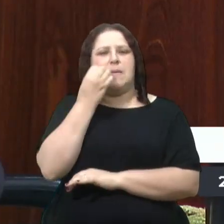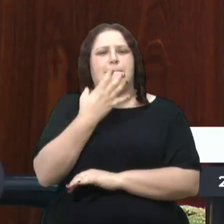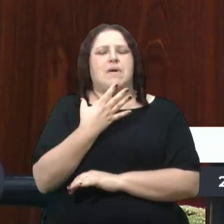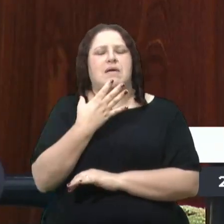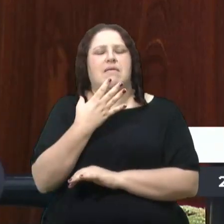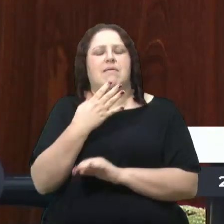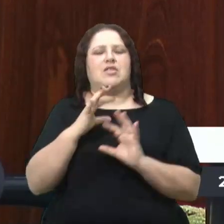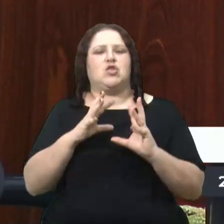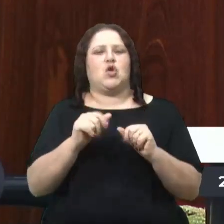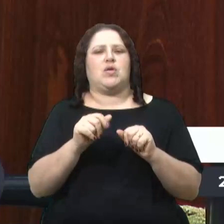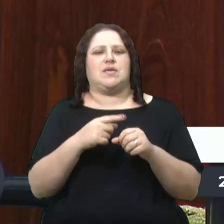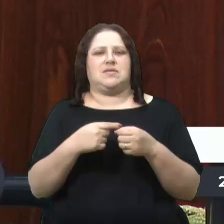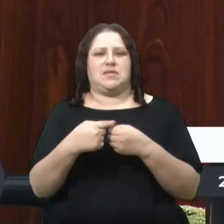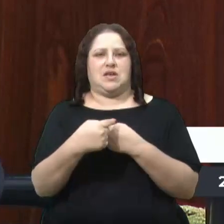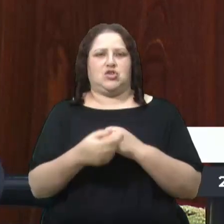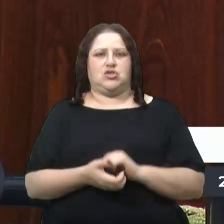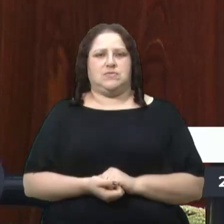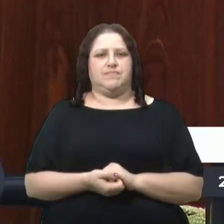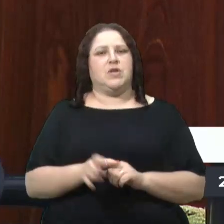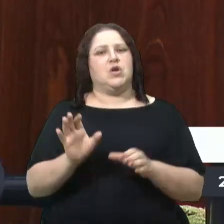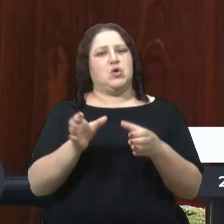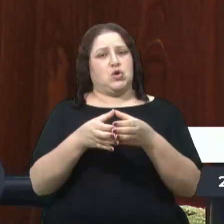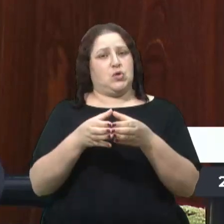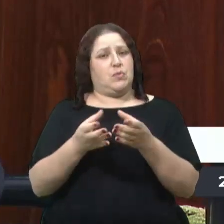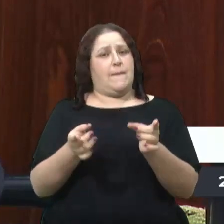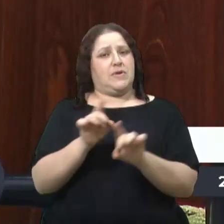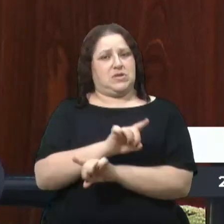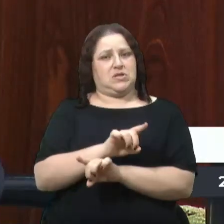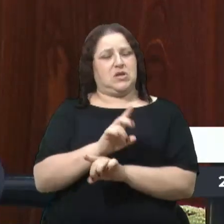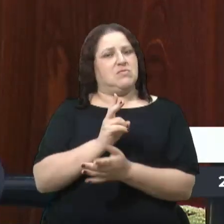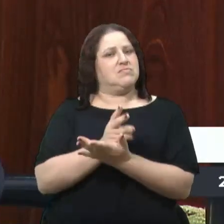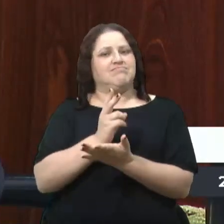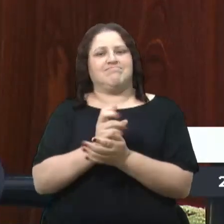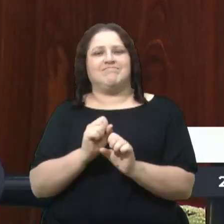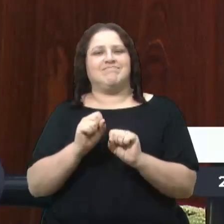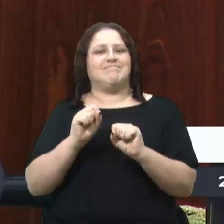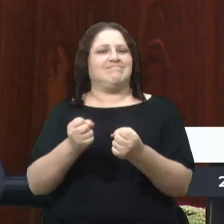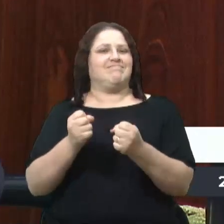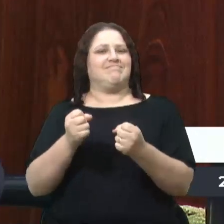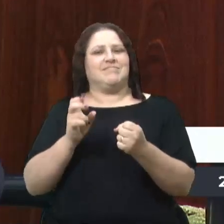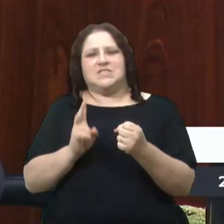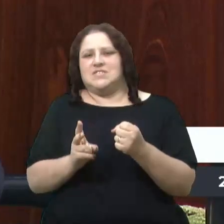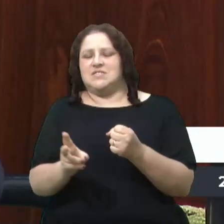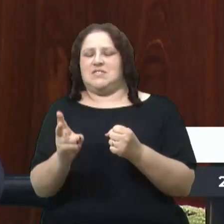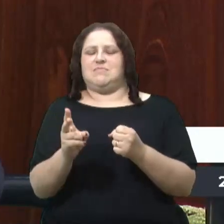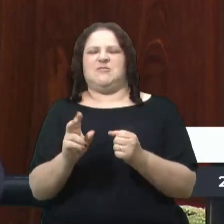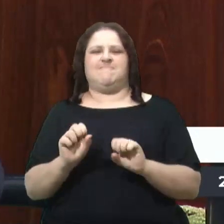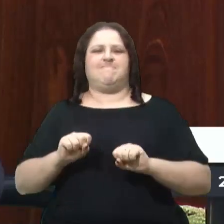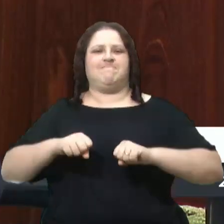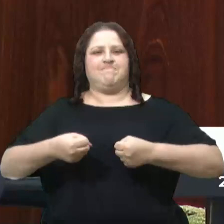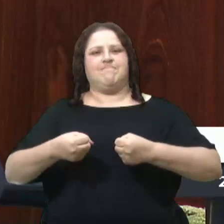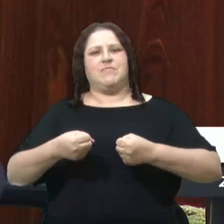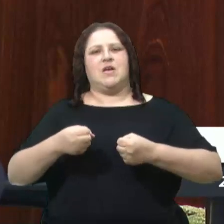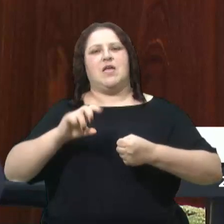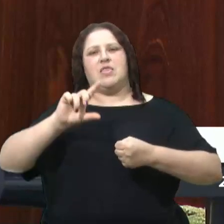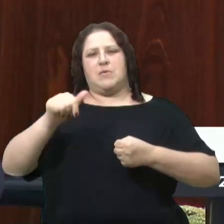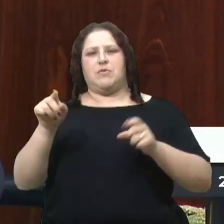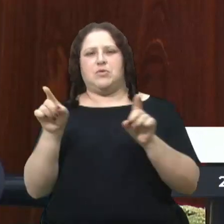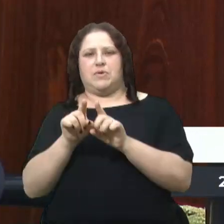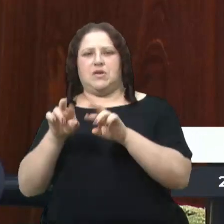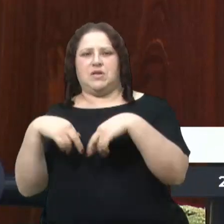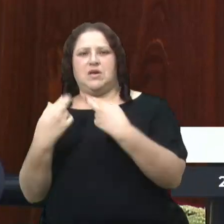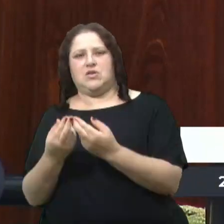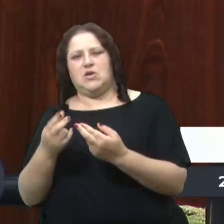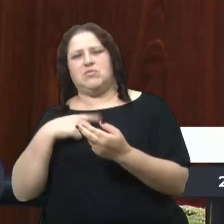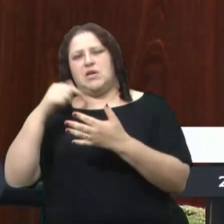cidade. A oposição seguirá forte e vigorosa. E logo mais no pequeno expediente tem outros temas que nós vamos